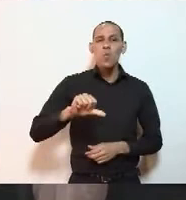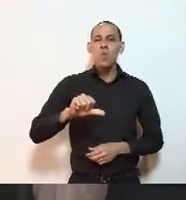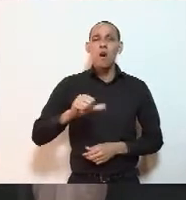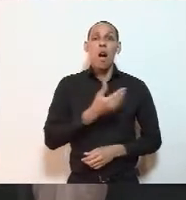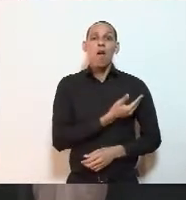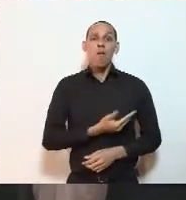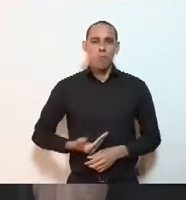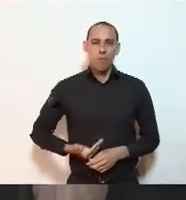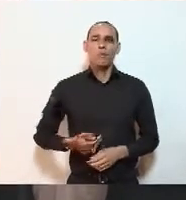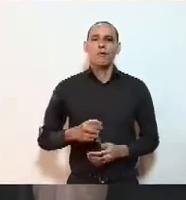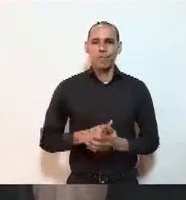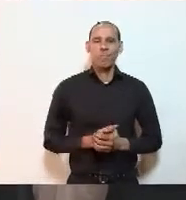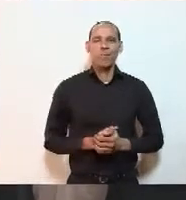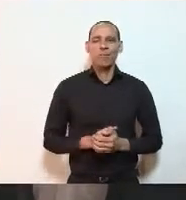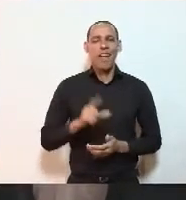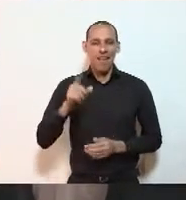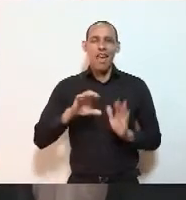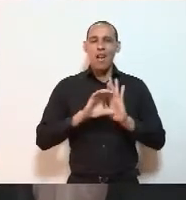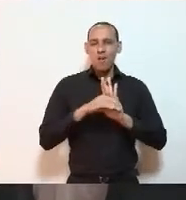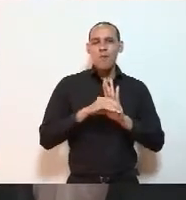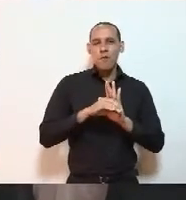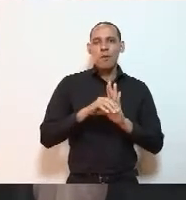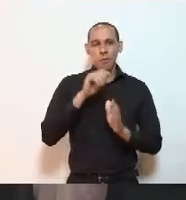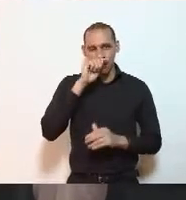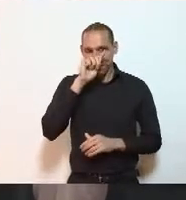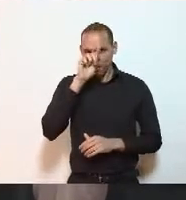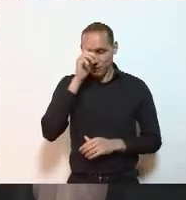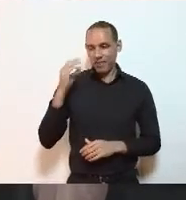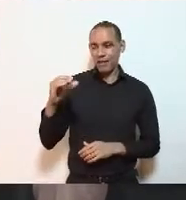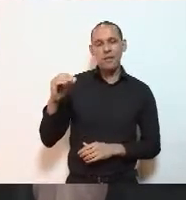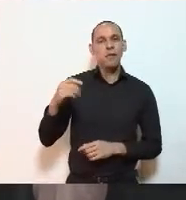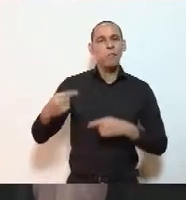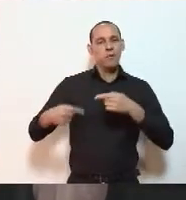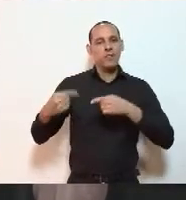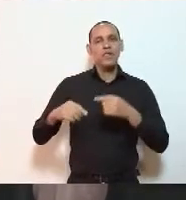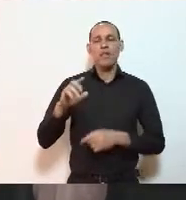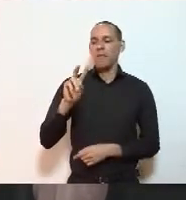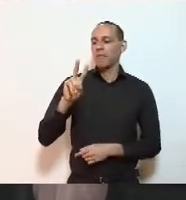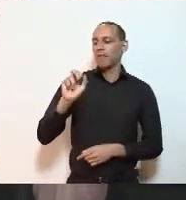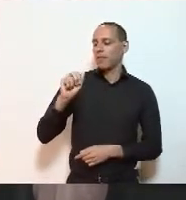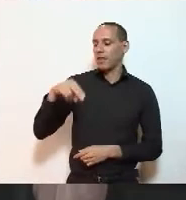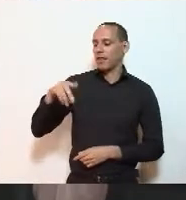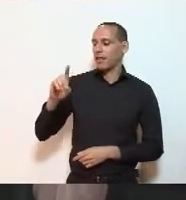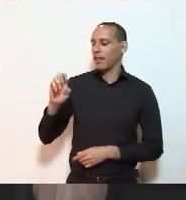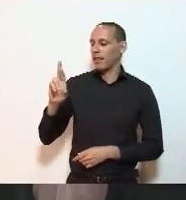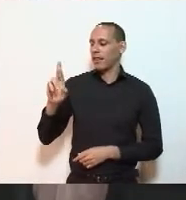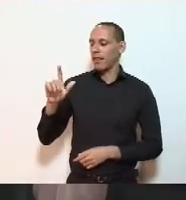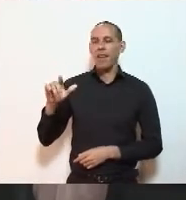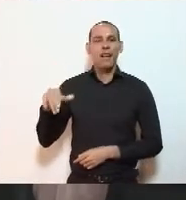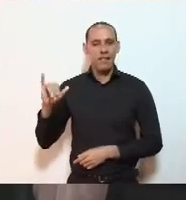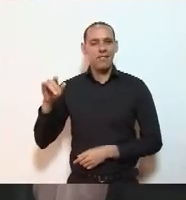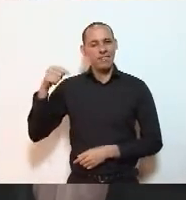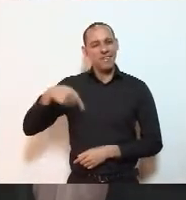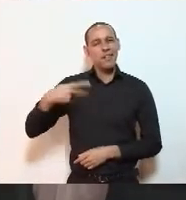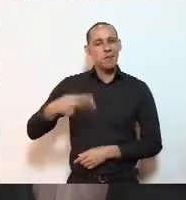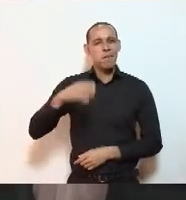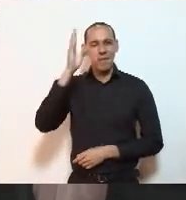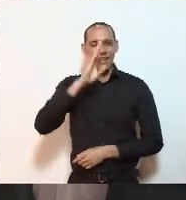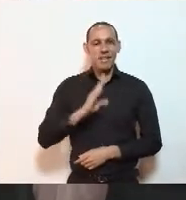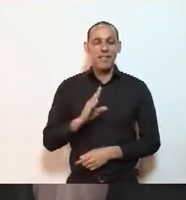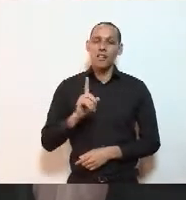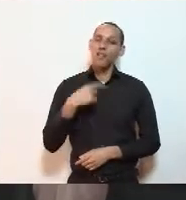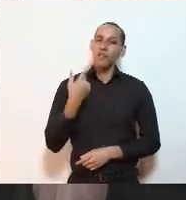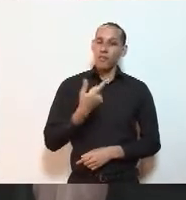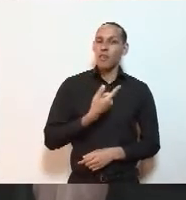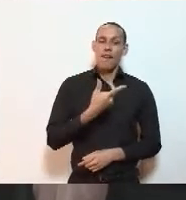conceito usado por um cientista político brasileiro, Wanderlei Guilherme dos Santos, para dizer que nós temos, por exemplo, a vacina como bem